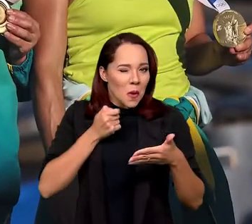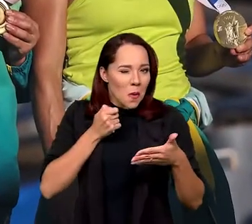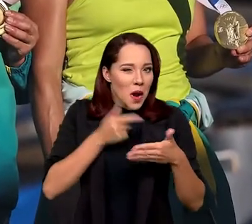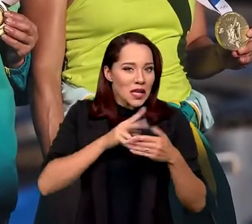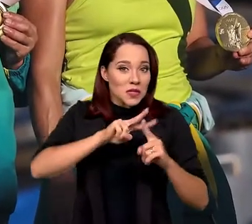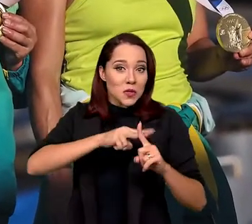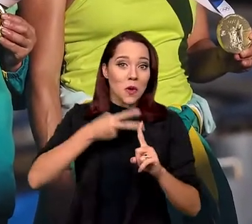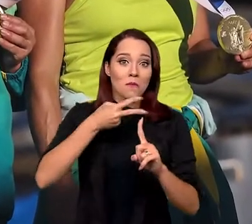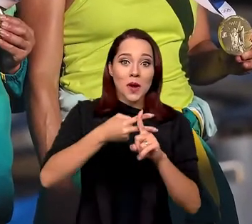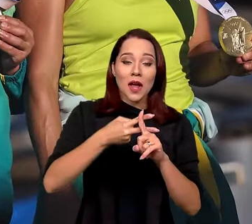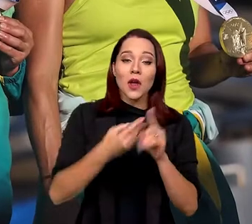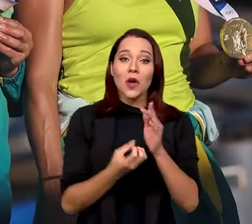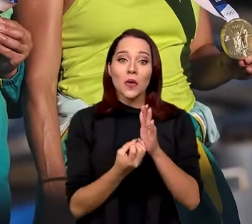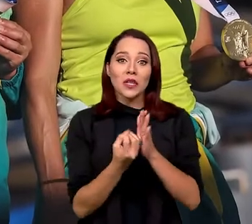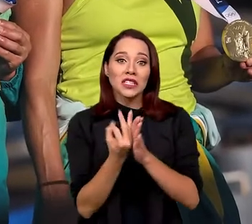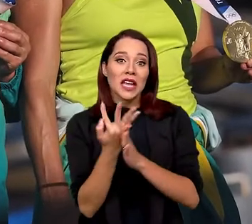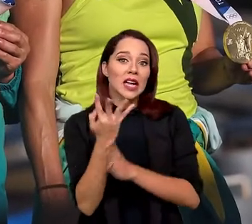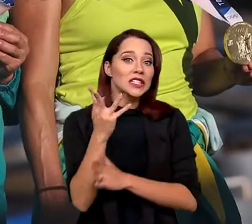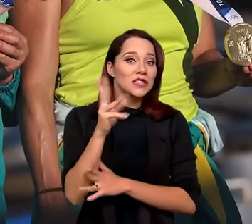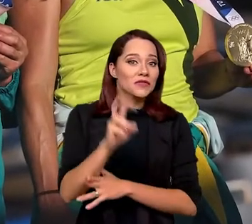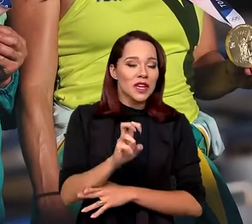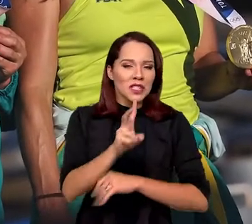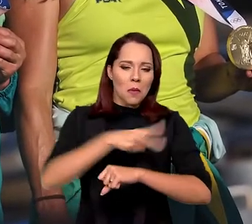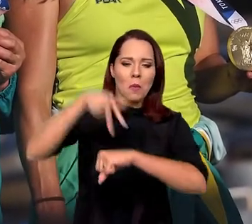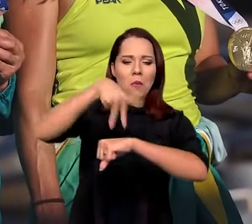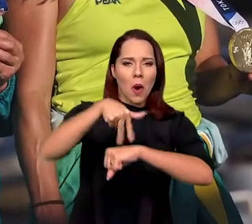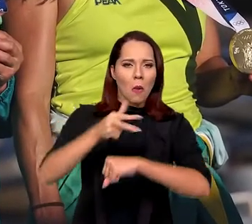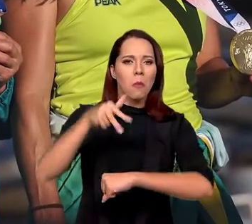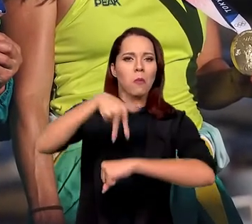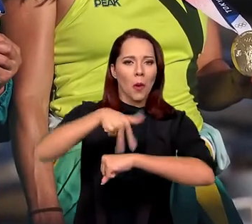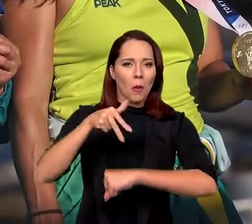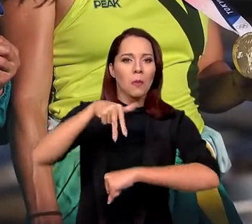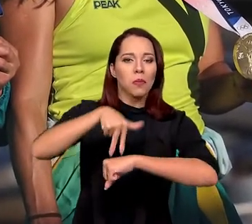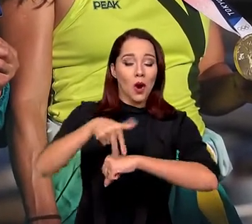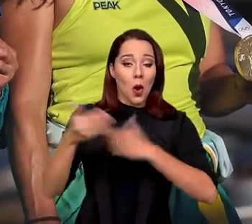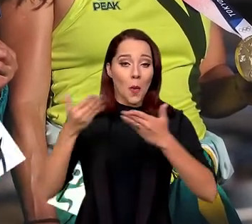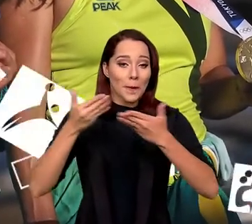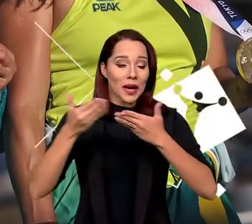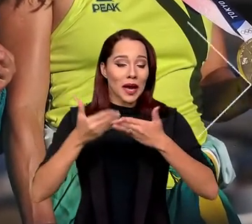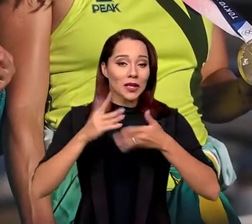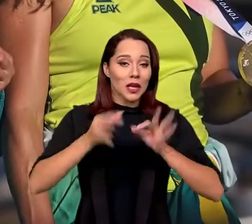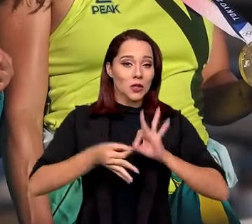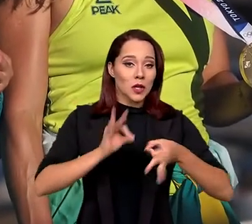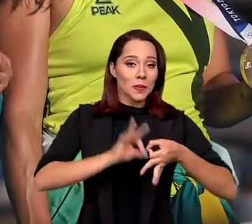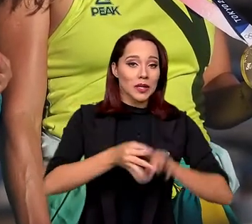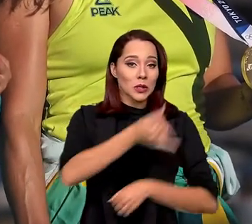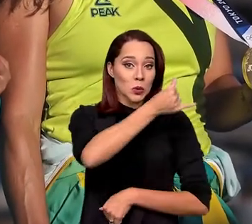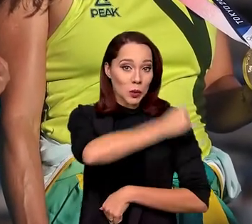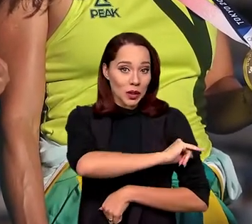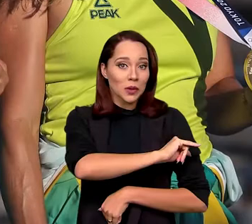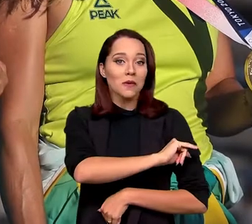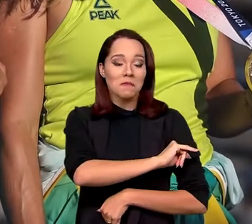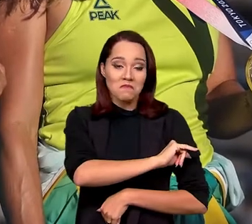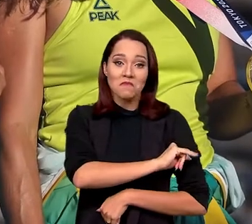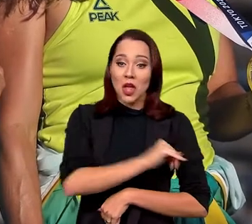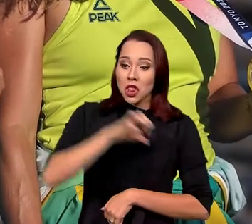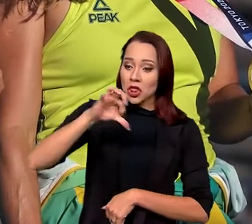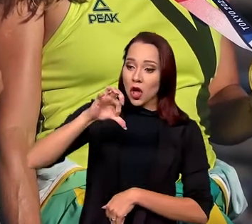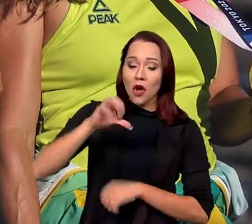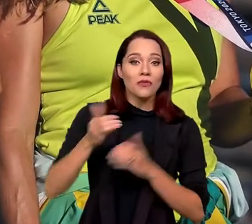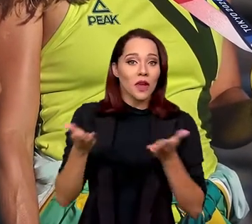quase elas dobraram o número de vezes que subiram ao pódio em relação aos Jogos do Rio de Janeiro.